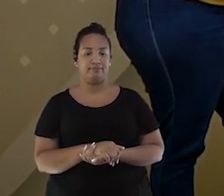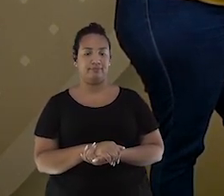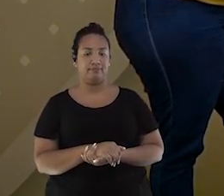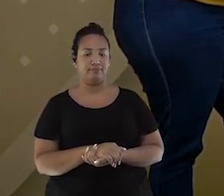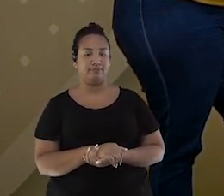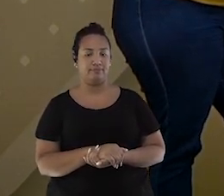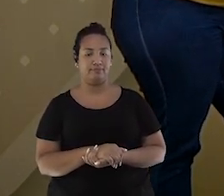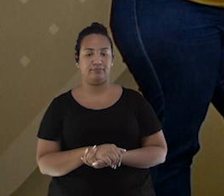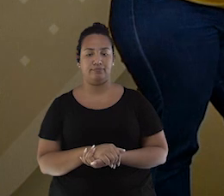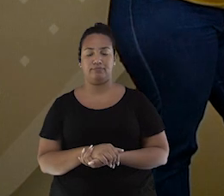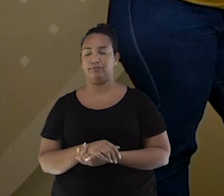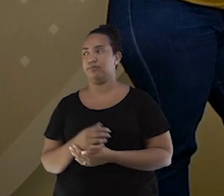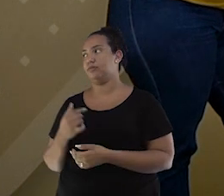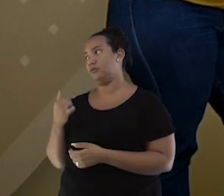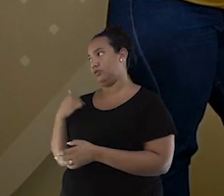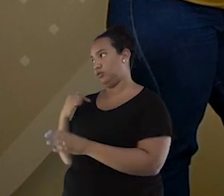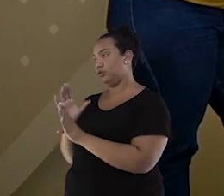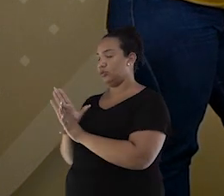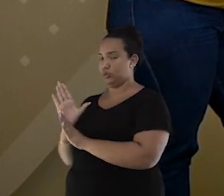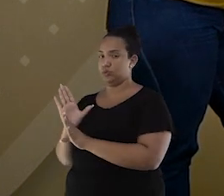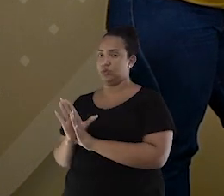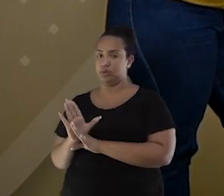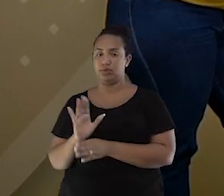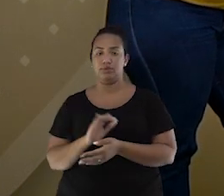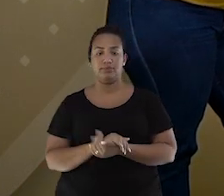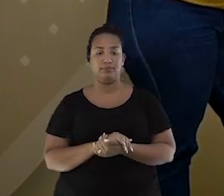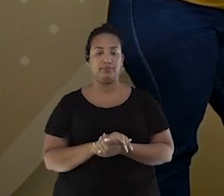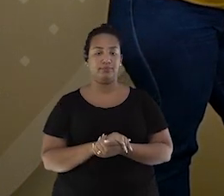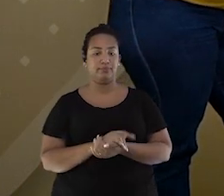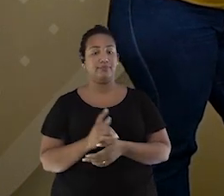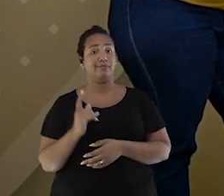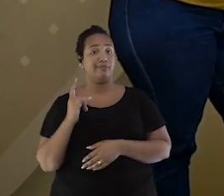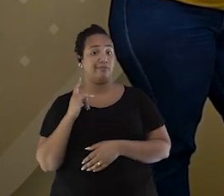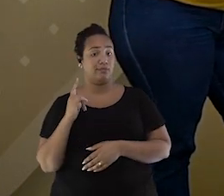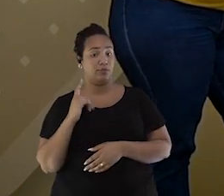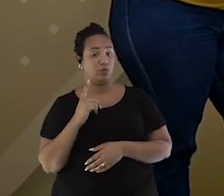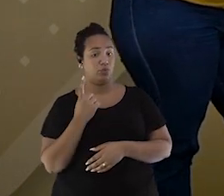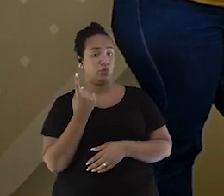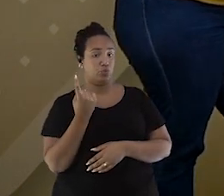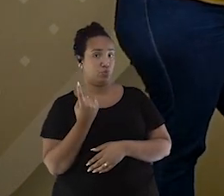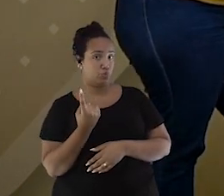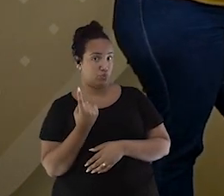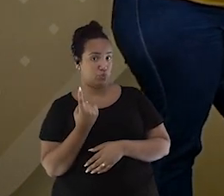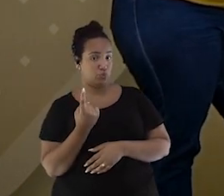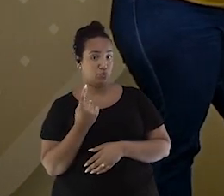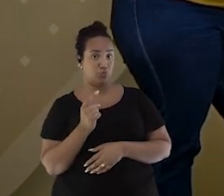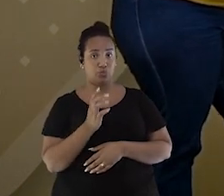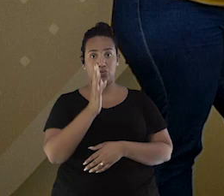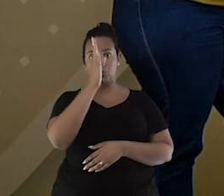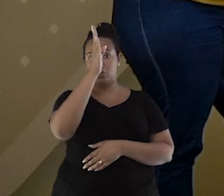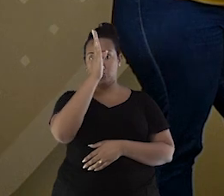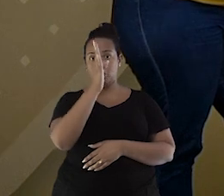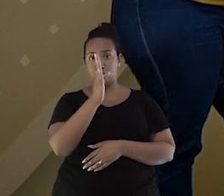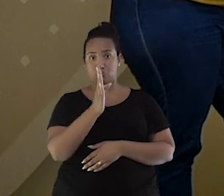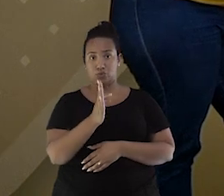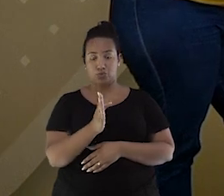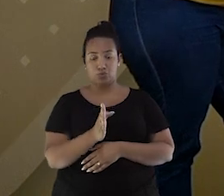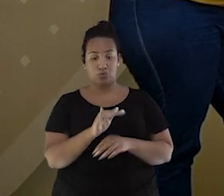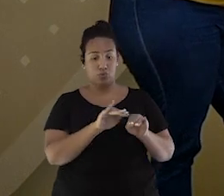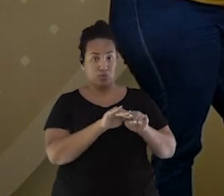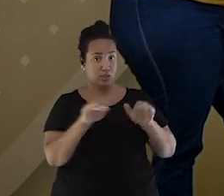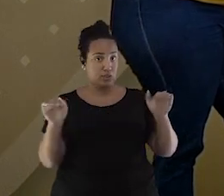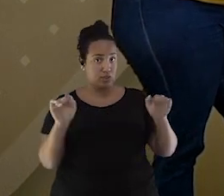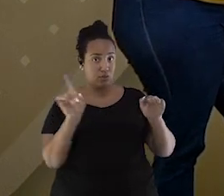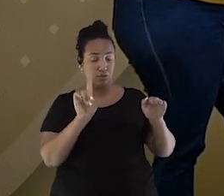Olha, vou dar uma dica para a Bia. Tem um aqui que não está na horizontal. Ele está na vertical,